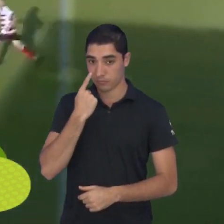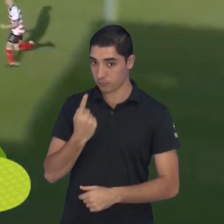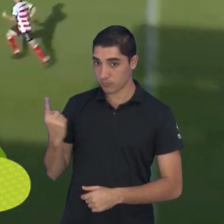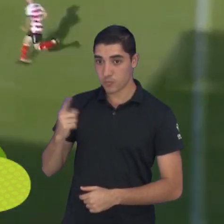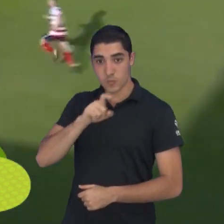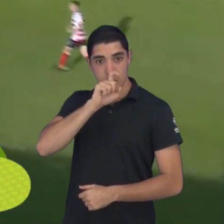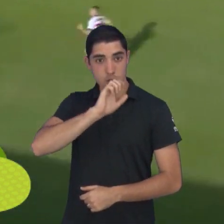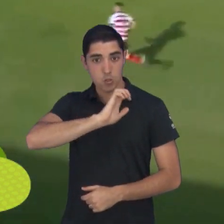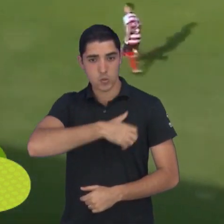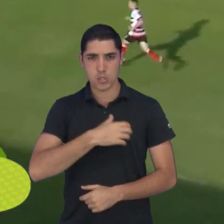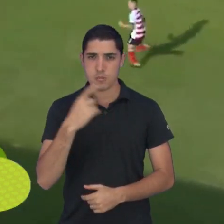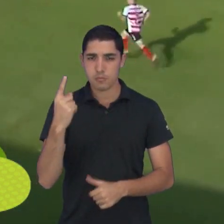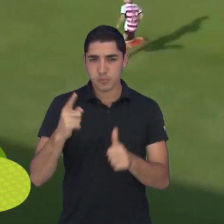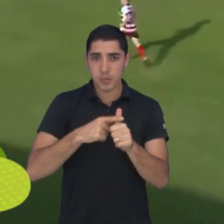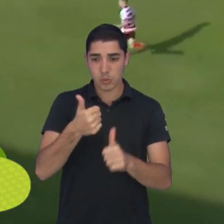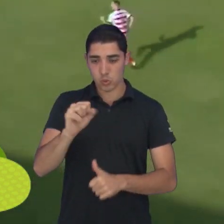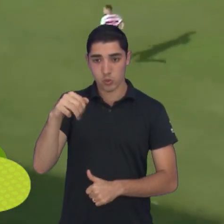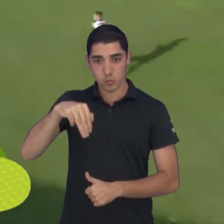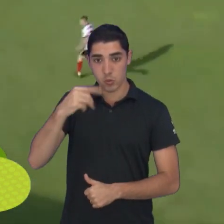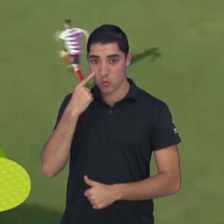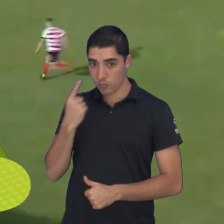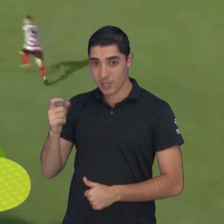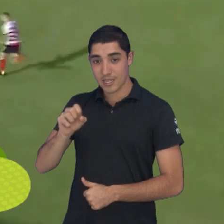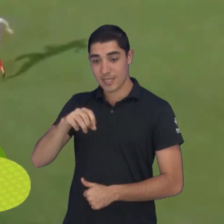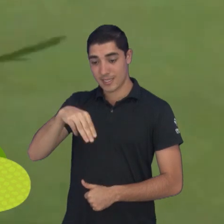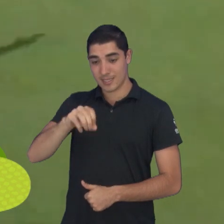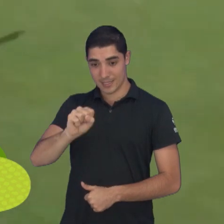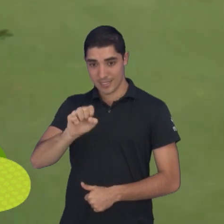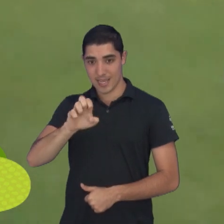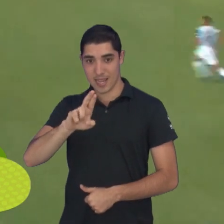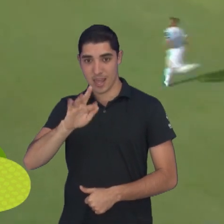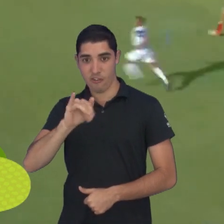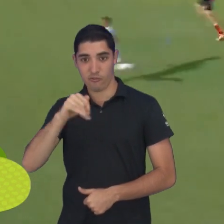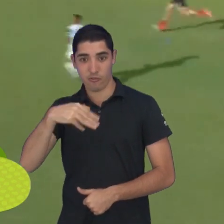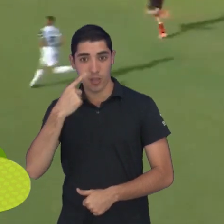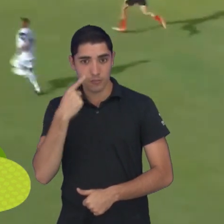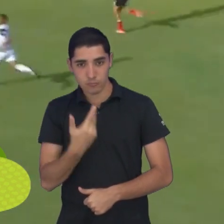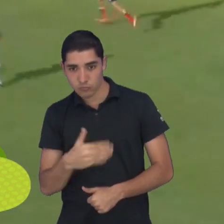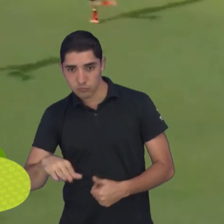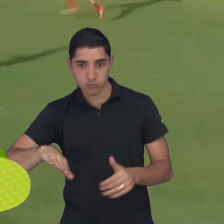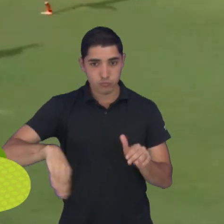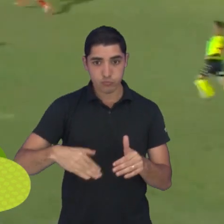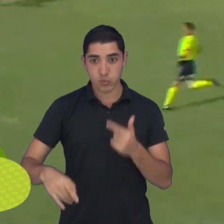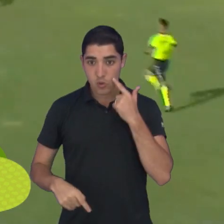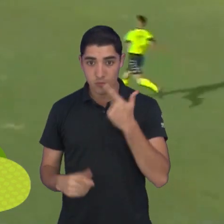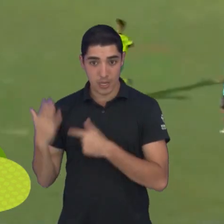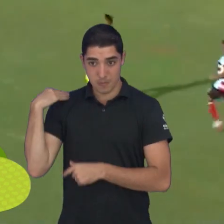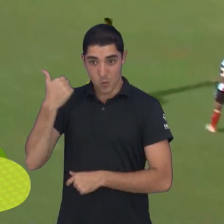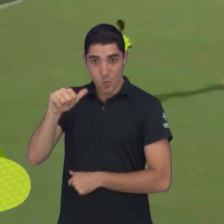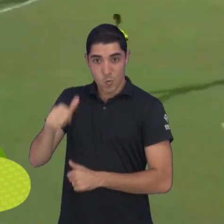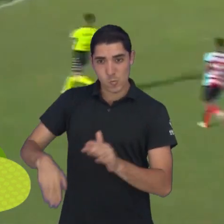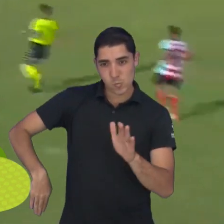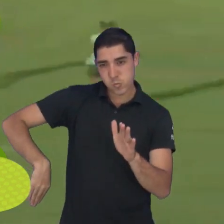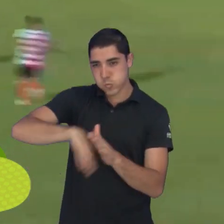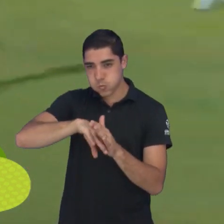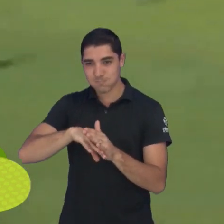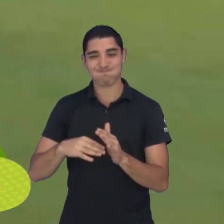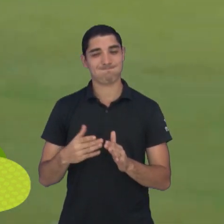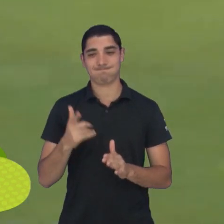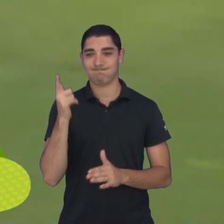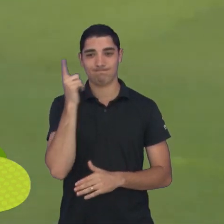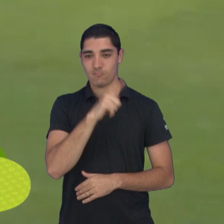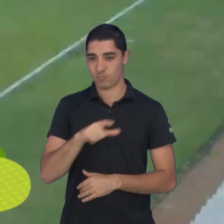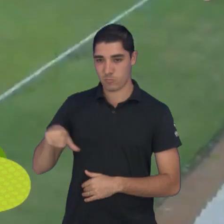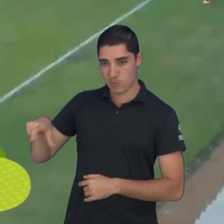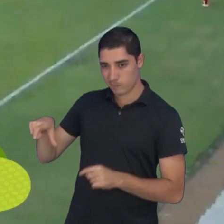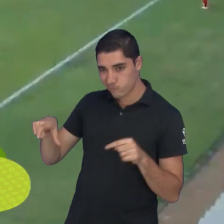da Águia, aos 18 minutos, com Matheus Serafim. Em jogada individual pelo meio, o Camisa 11 chutou em cima da defesa do